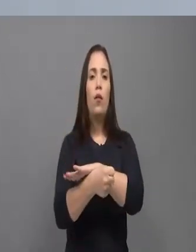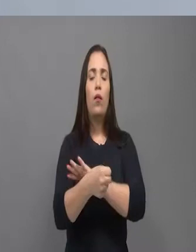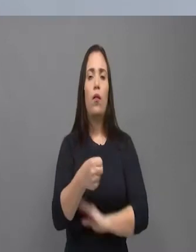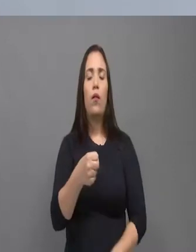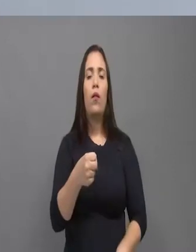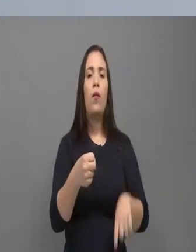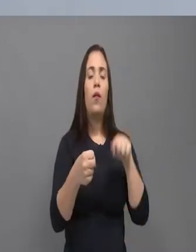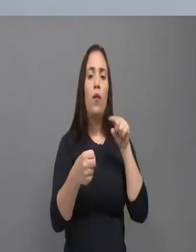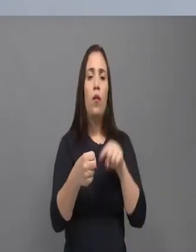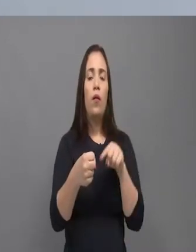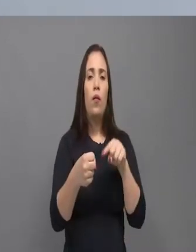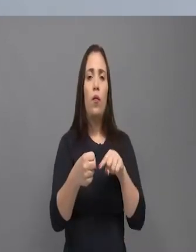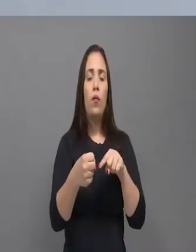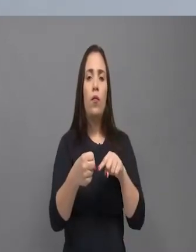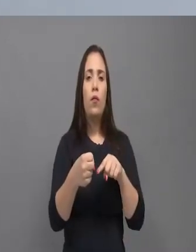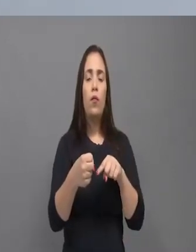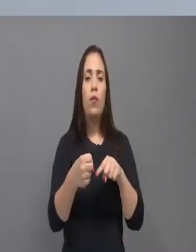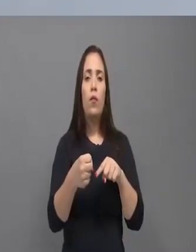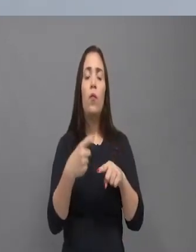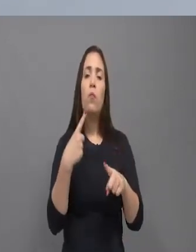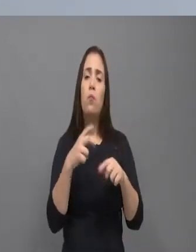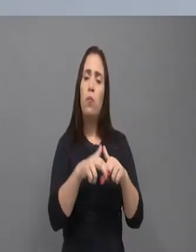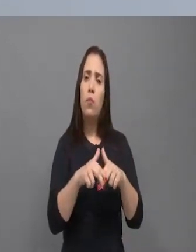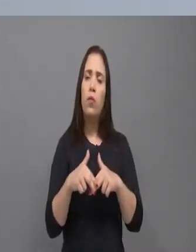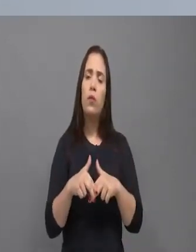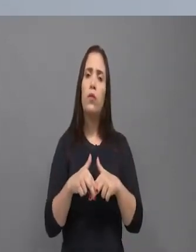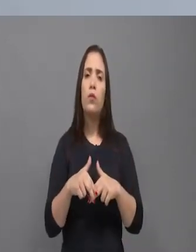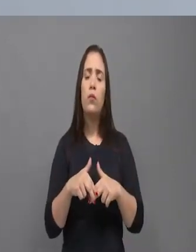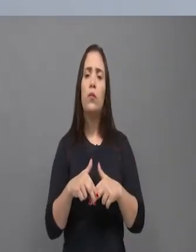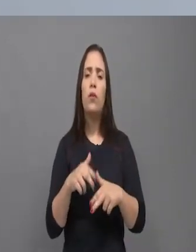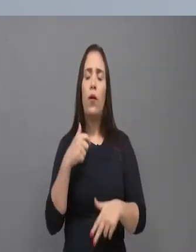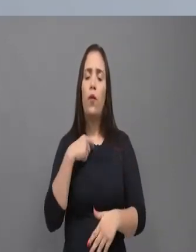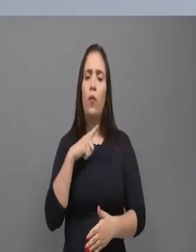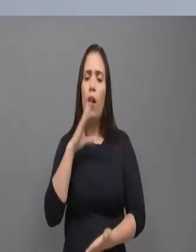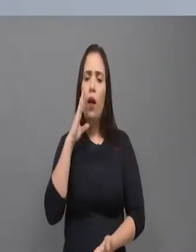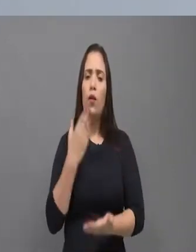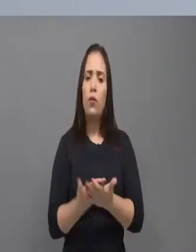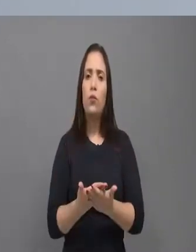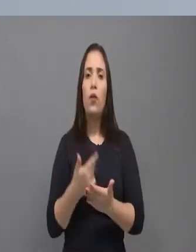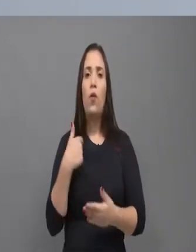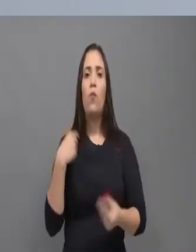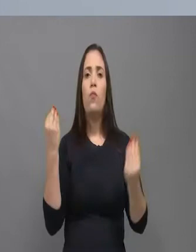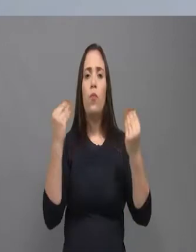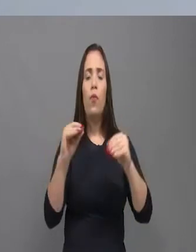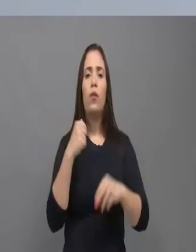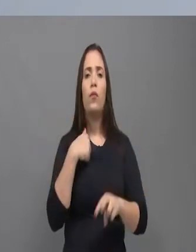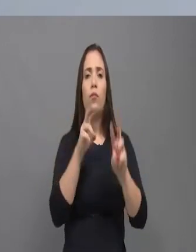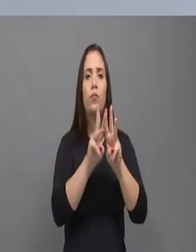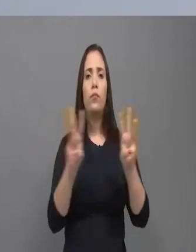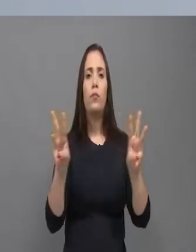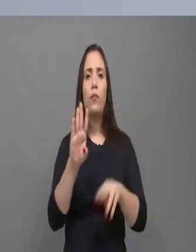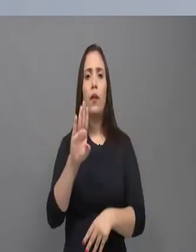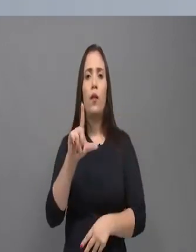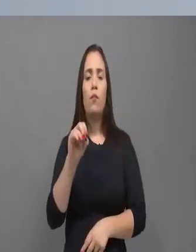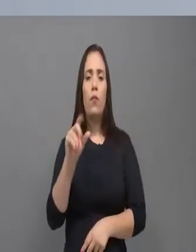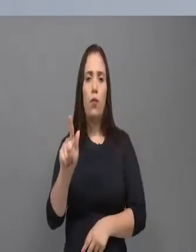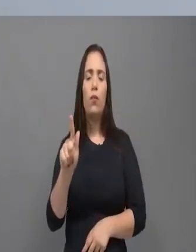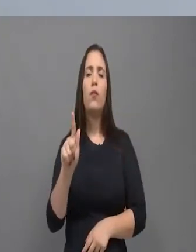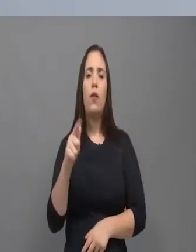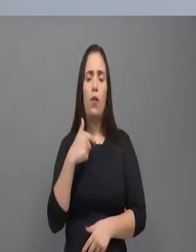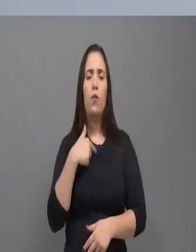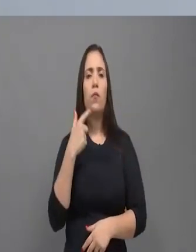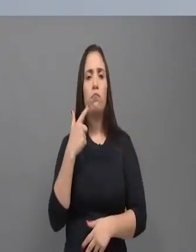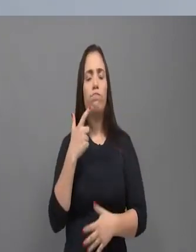E eu tenho esperança que isso possa... O brasileiro em si, ele tem uma esperança pequena, mas ele mantém,